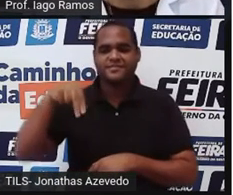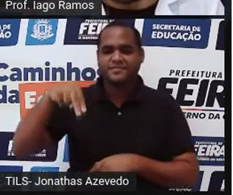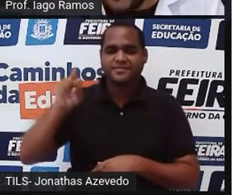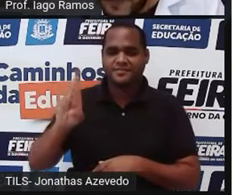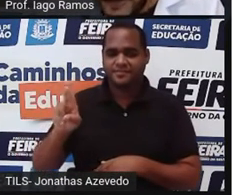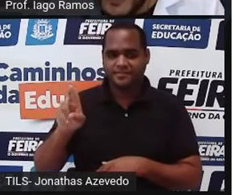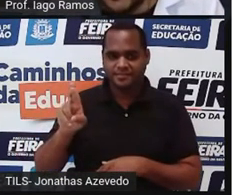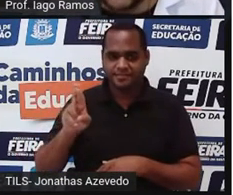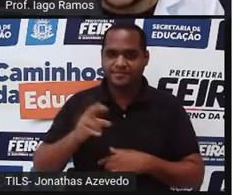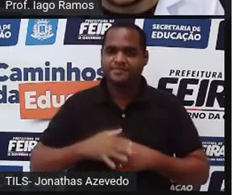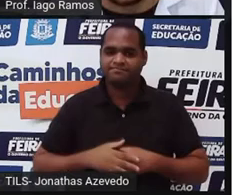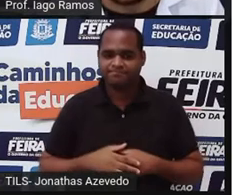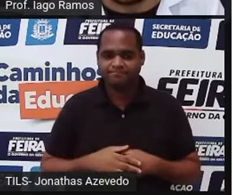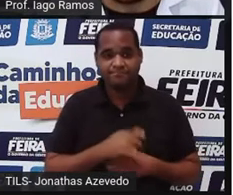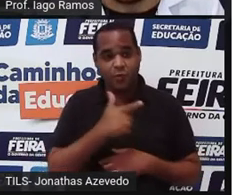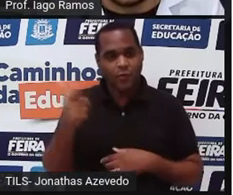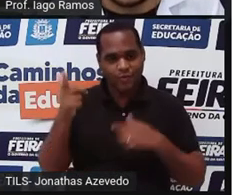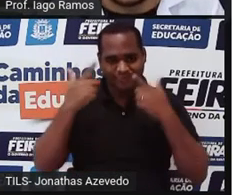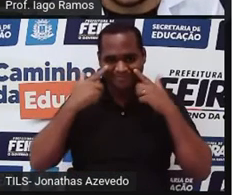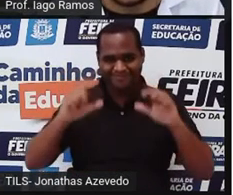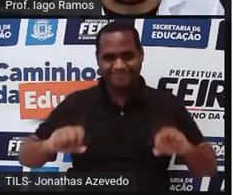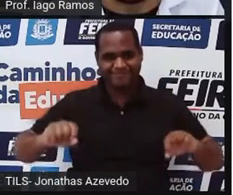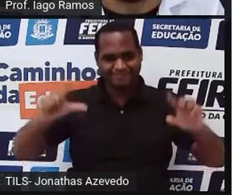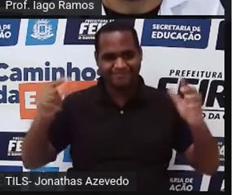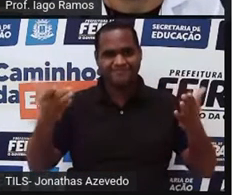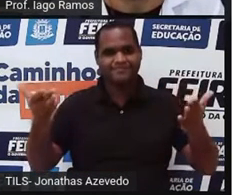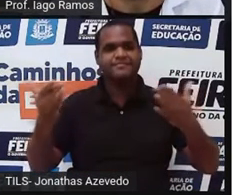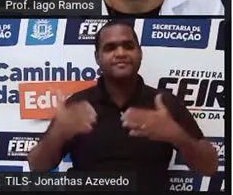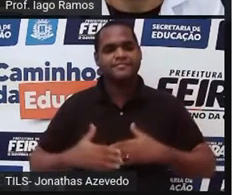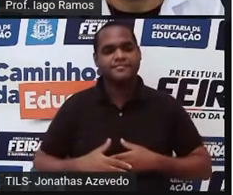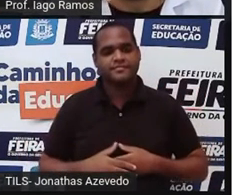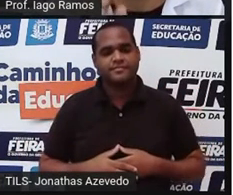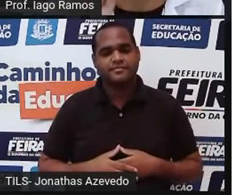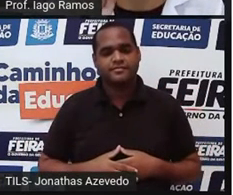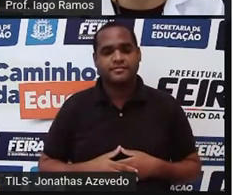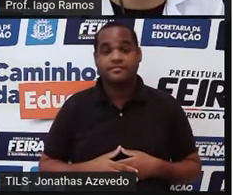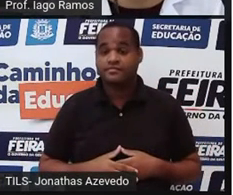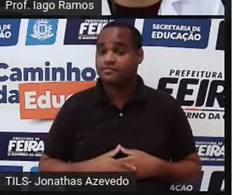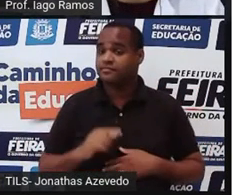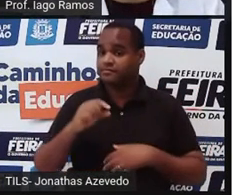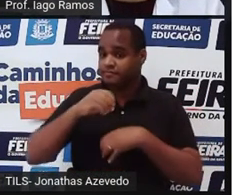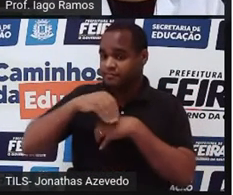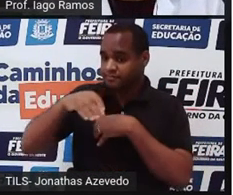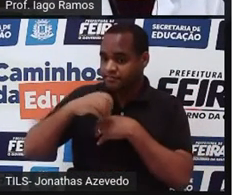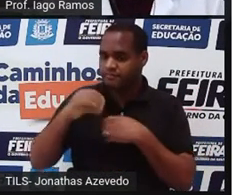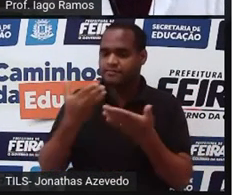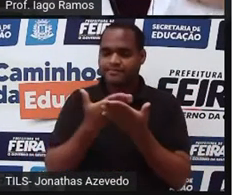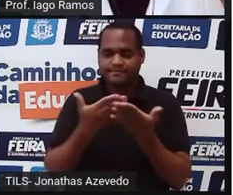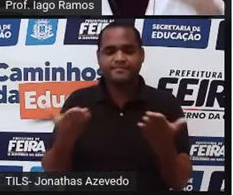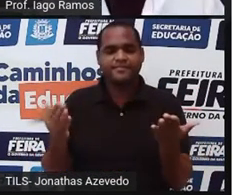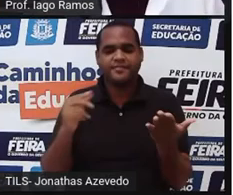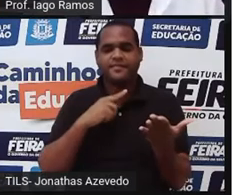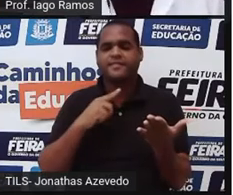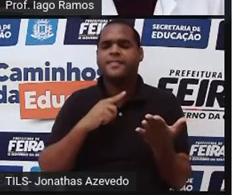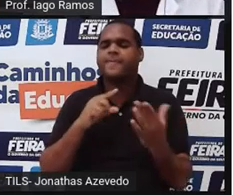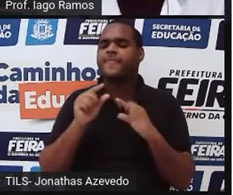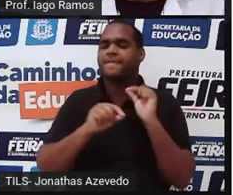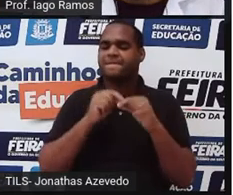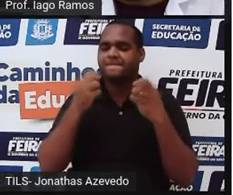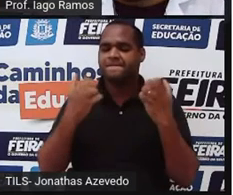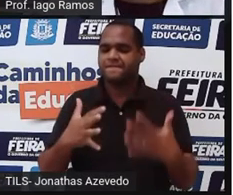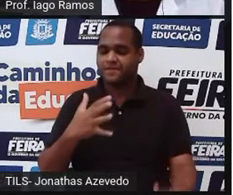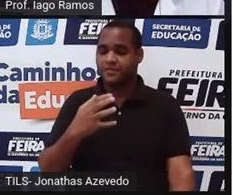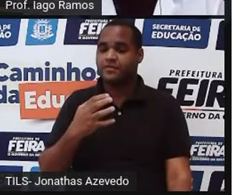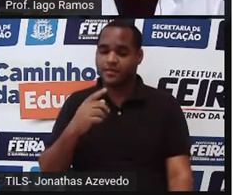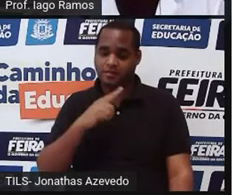Mas vamos aqui na próxima tela. Olha só. Eu vou trazer uma situação para você. E nessa situação tem